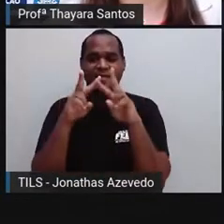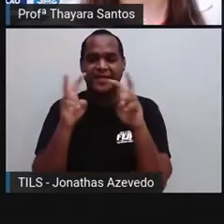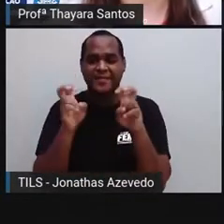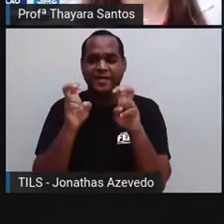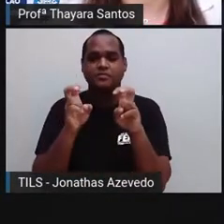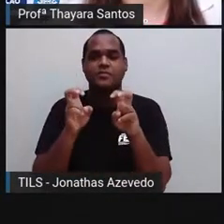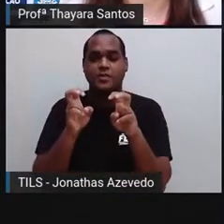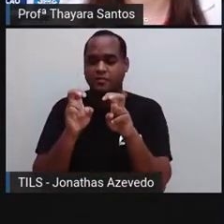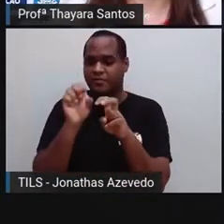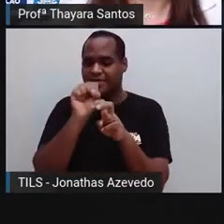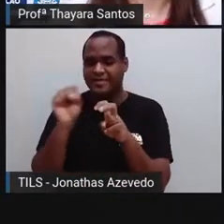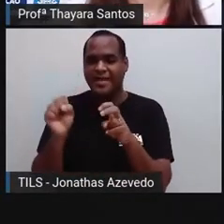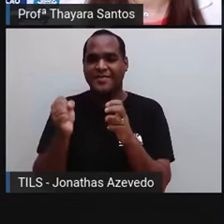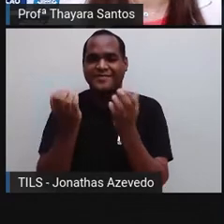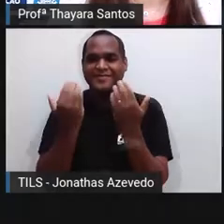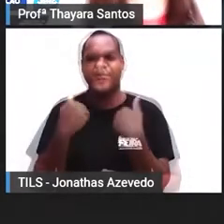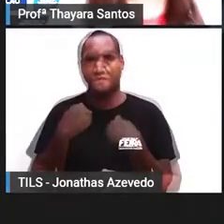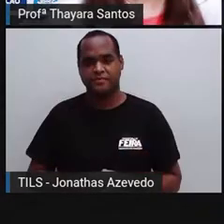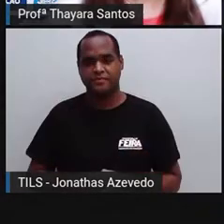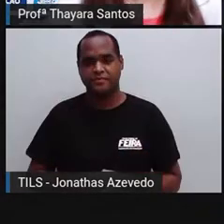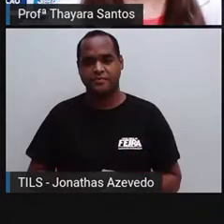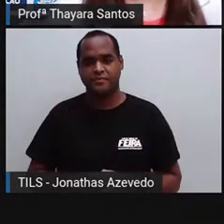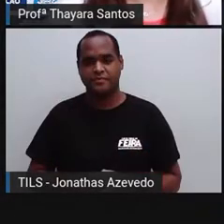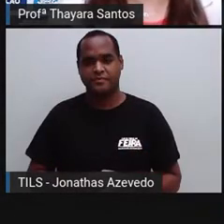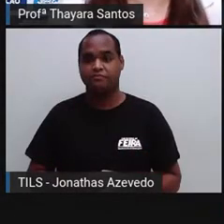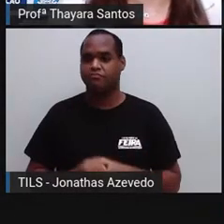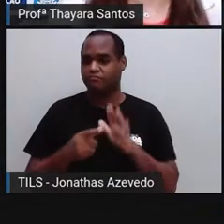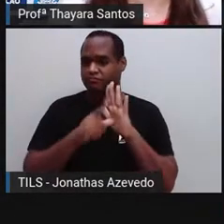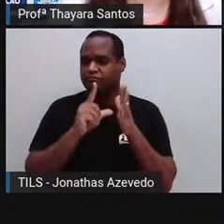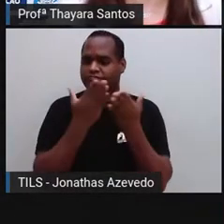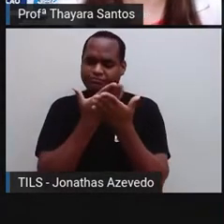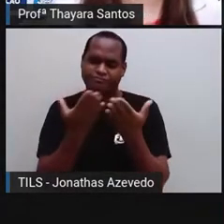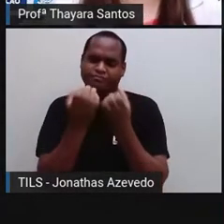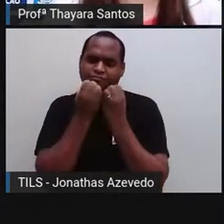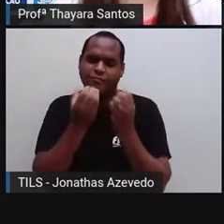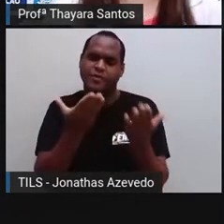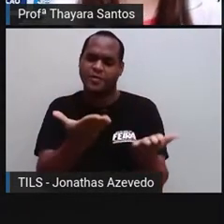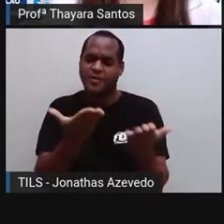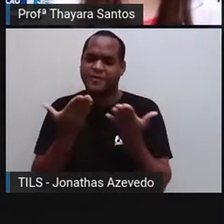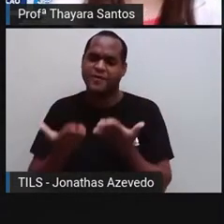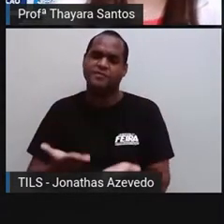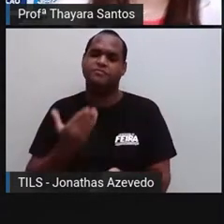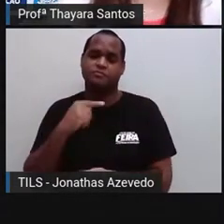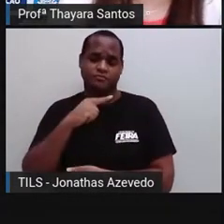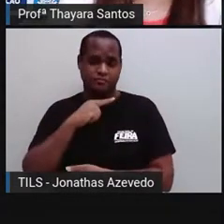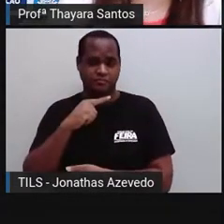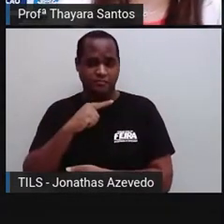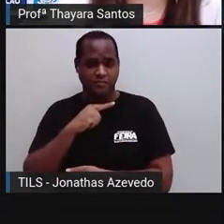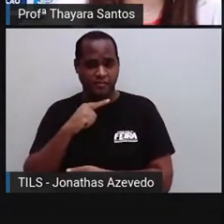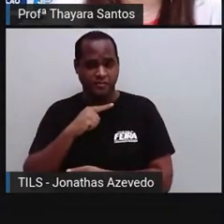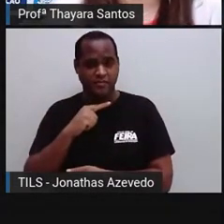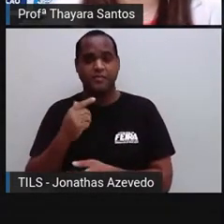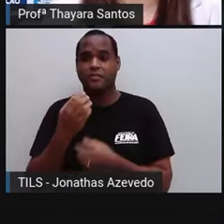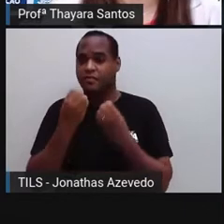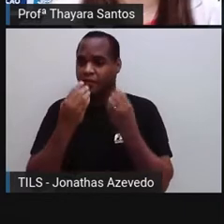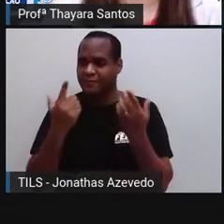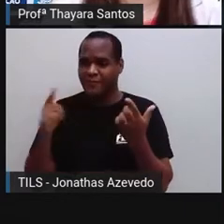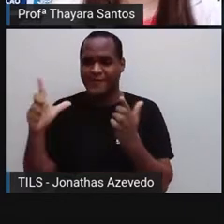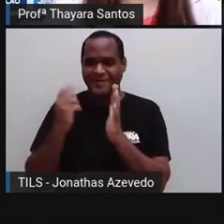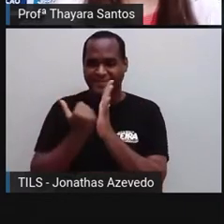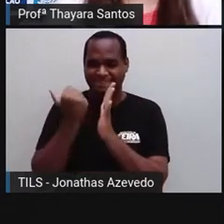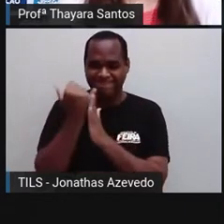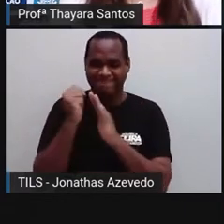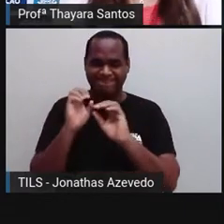é Sistema Endócrino. Antes de tudo, sejam todos vocês que estão aí do outro lado muito bem-vindos a essa nossa